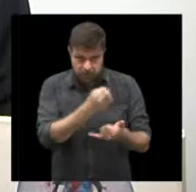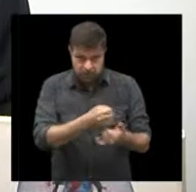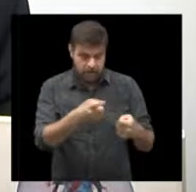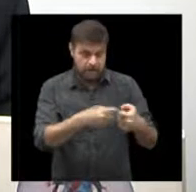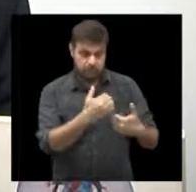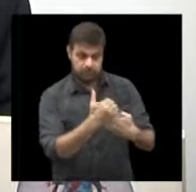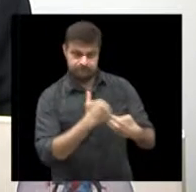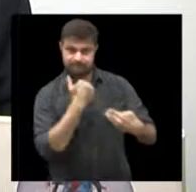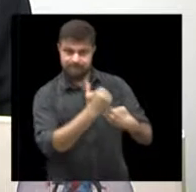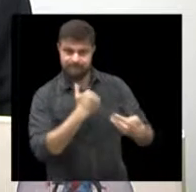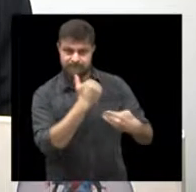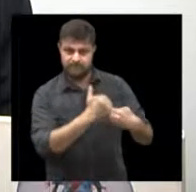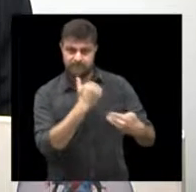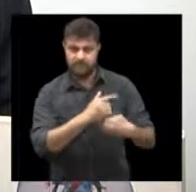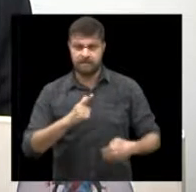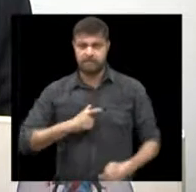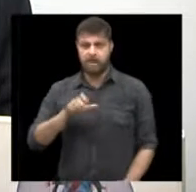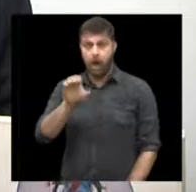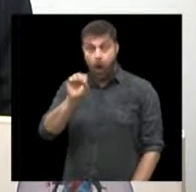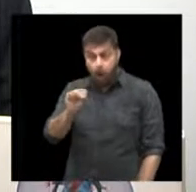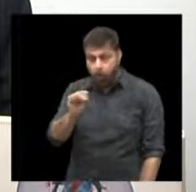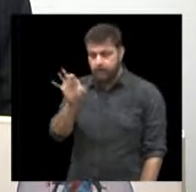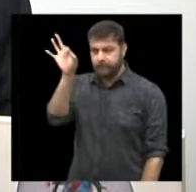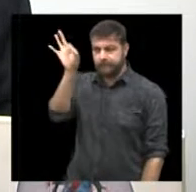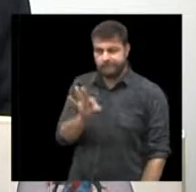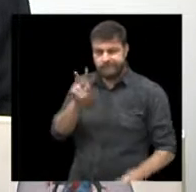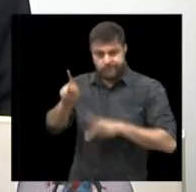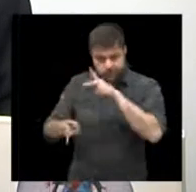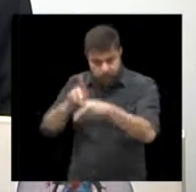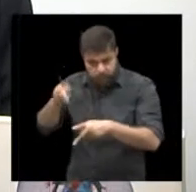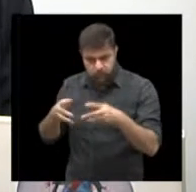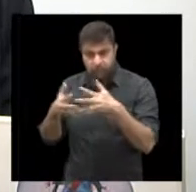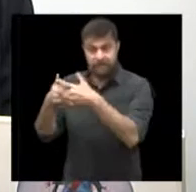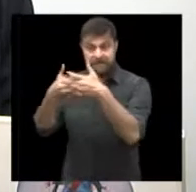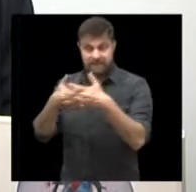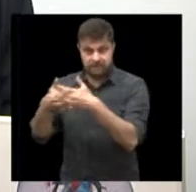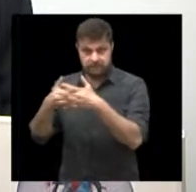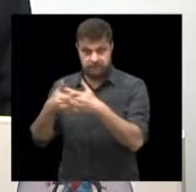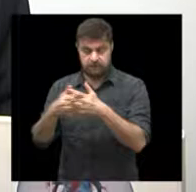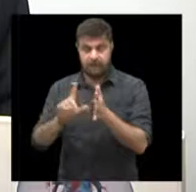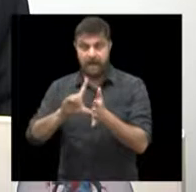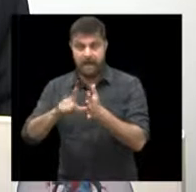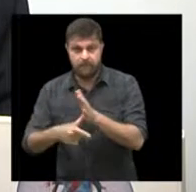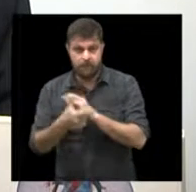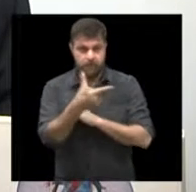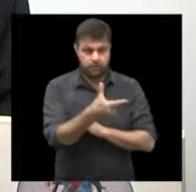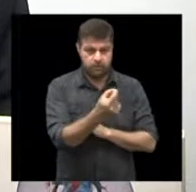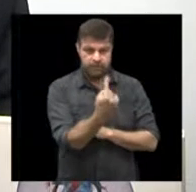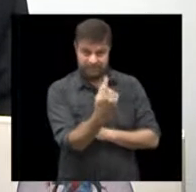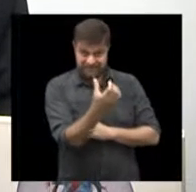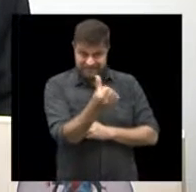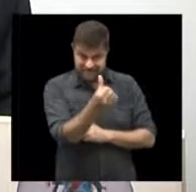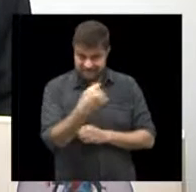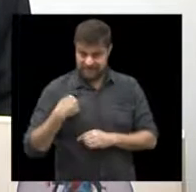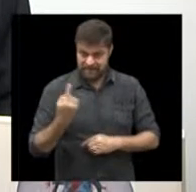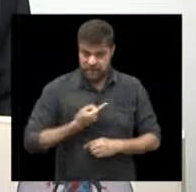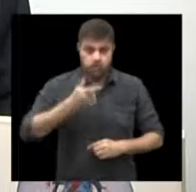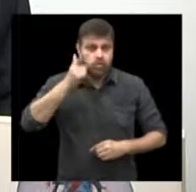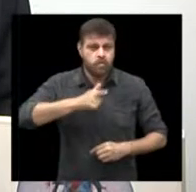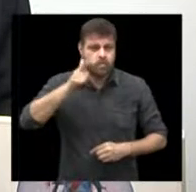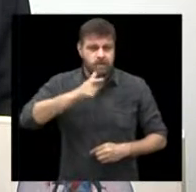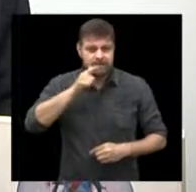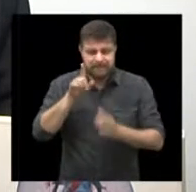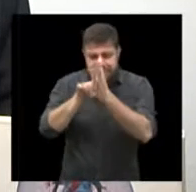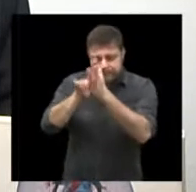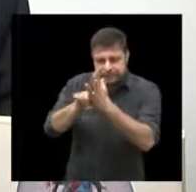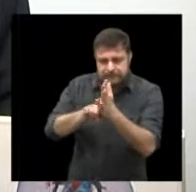chegar aos médicos era em torno de 8% da população geral. Em 2016, nós conseguimos captar um